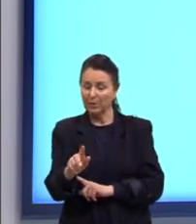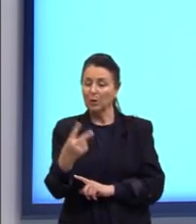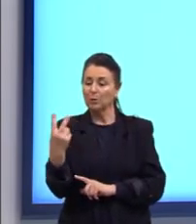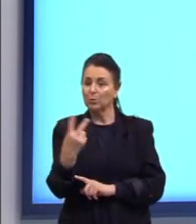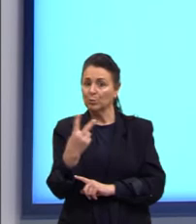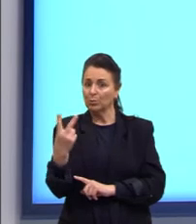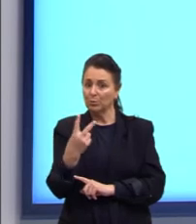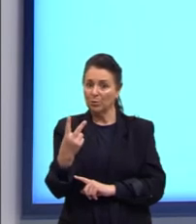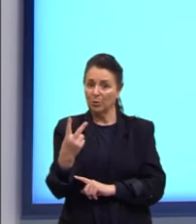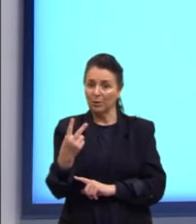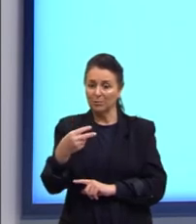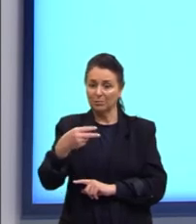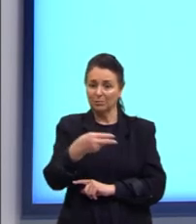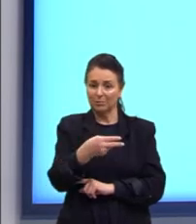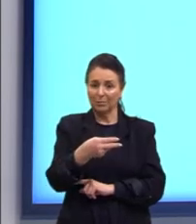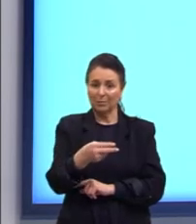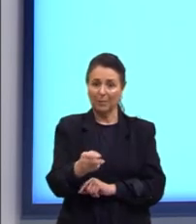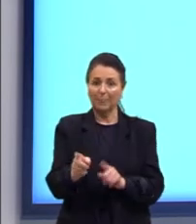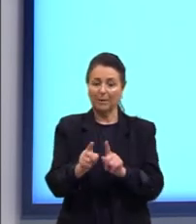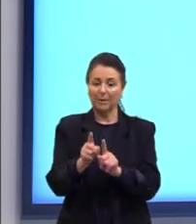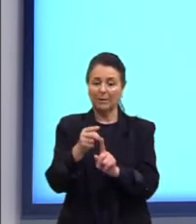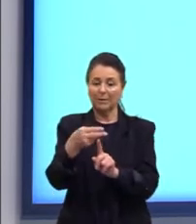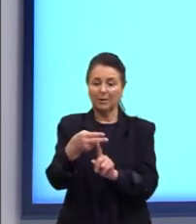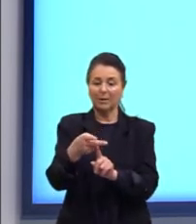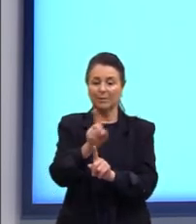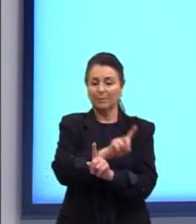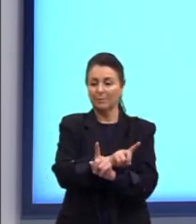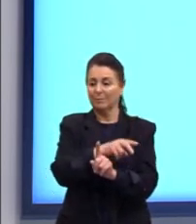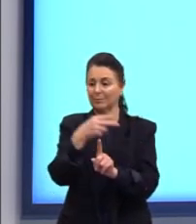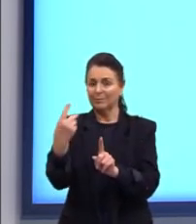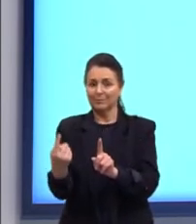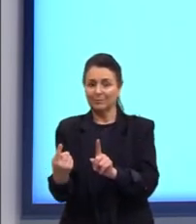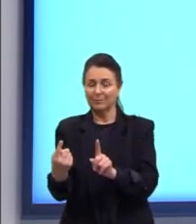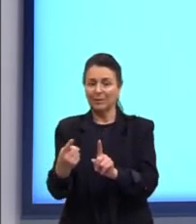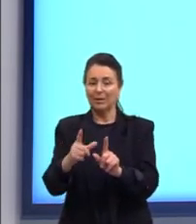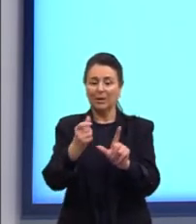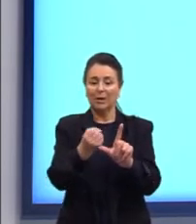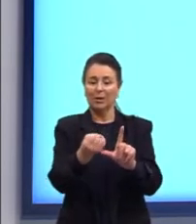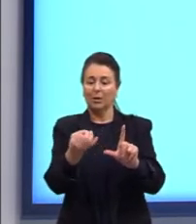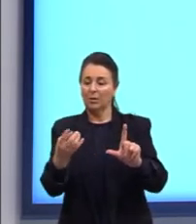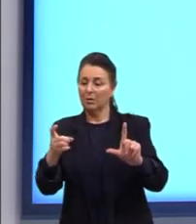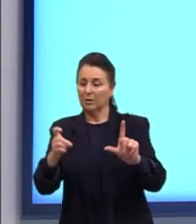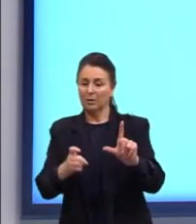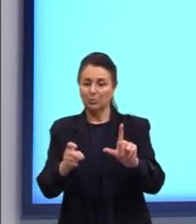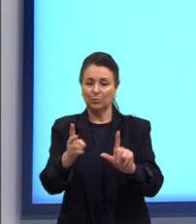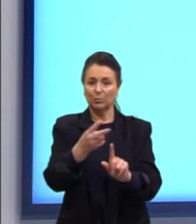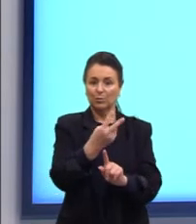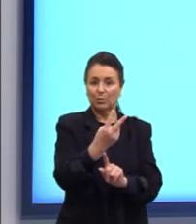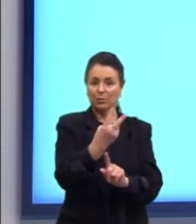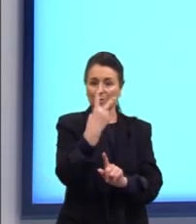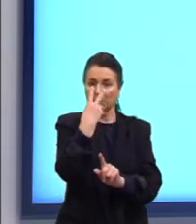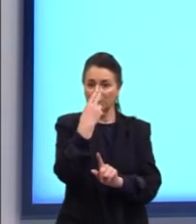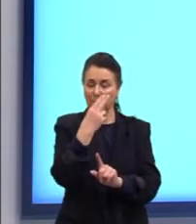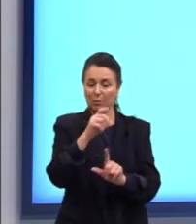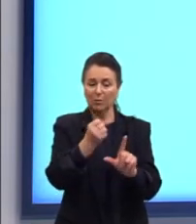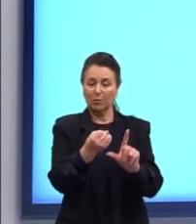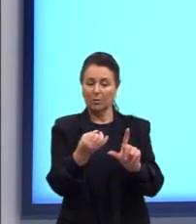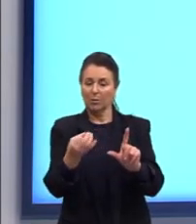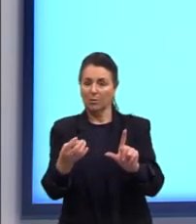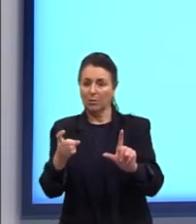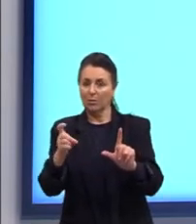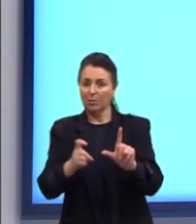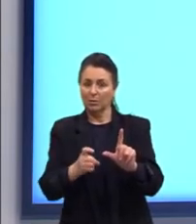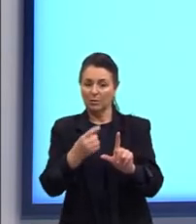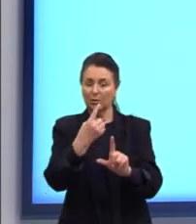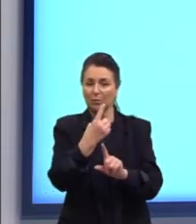lados da igualdade. Então, nós teríamos logaritmo de 2 que é igual ao logaritmo de